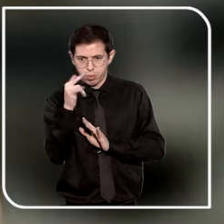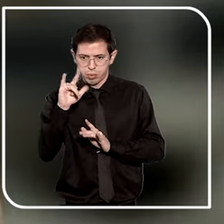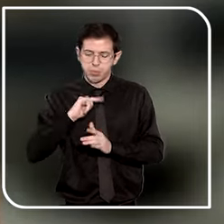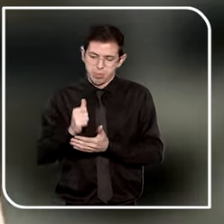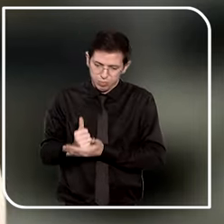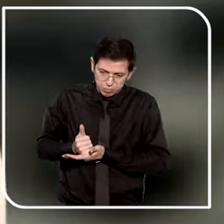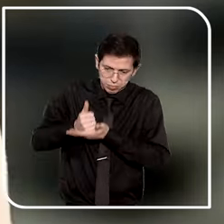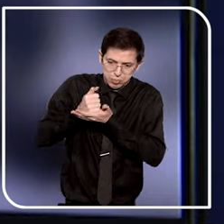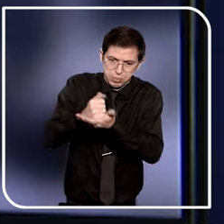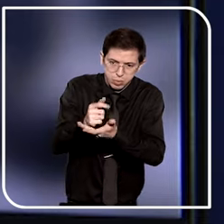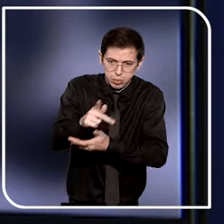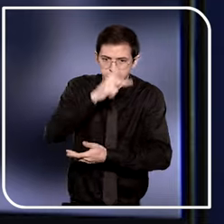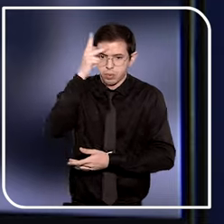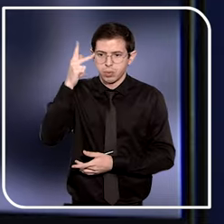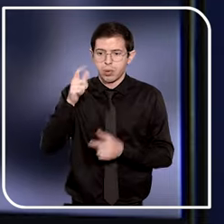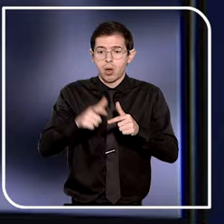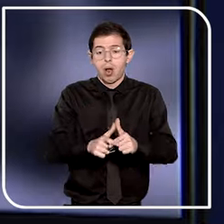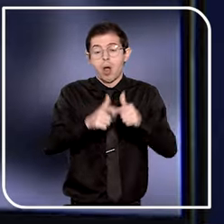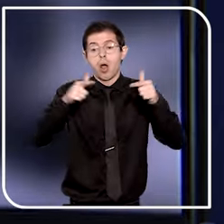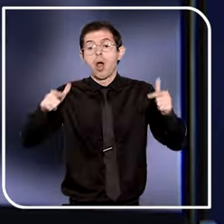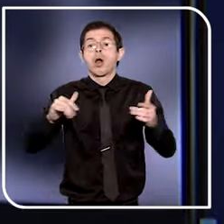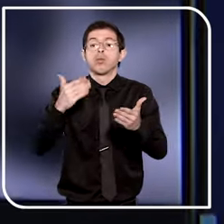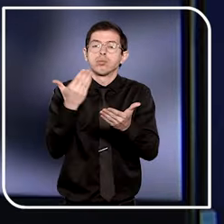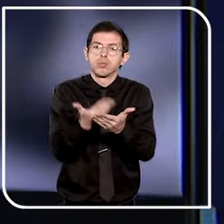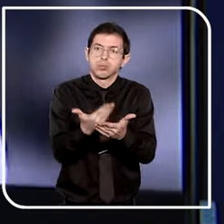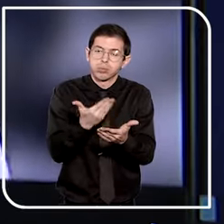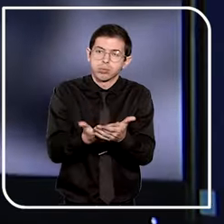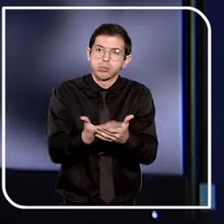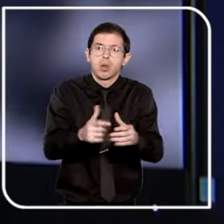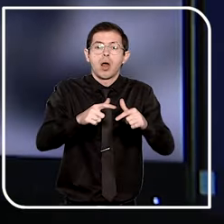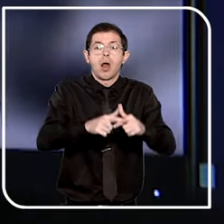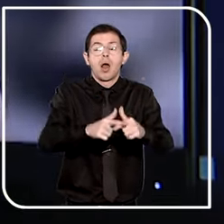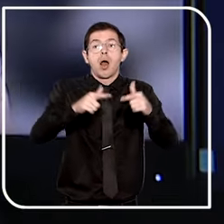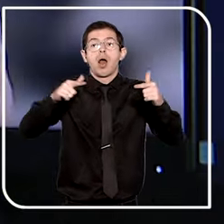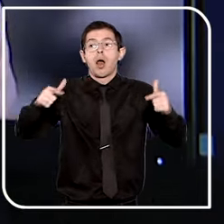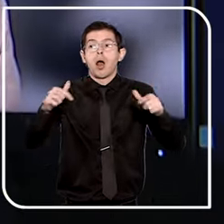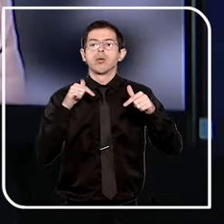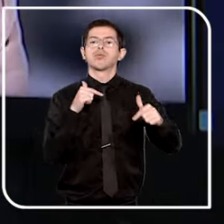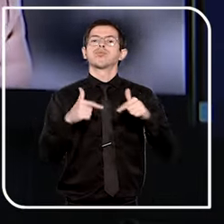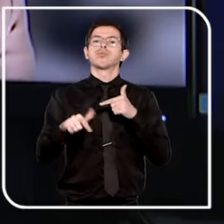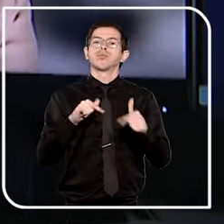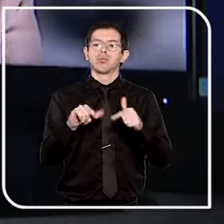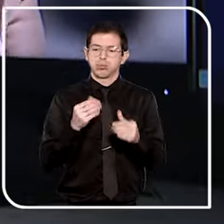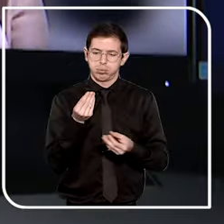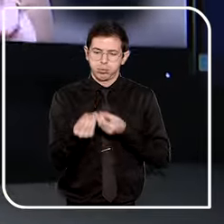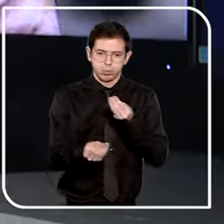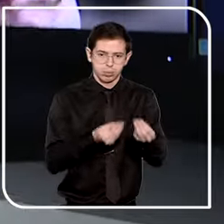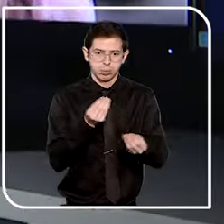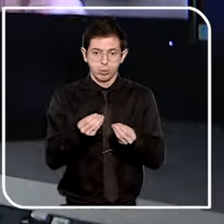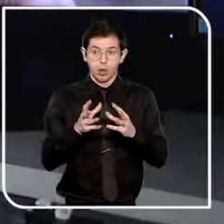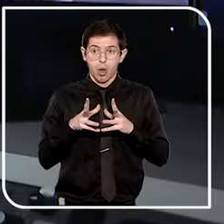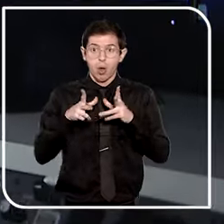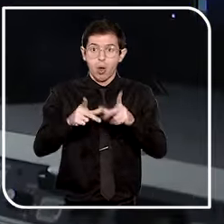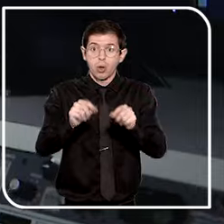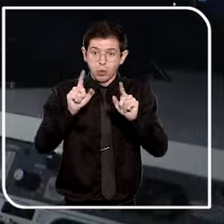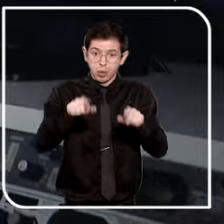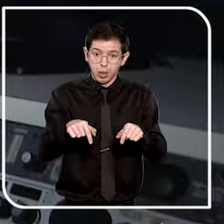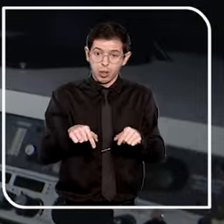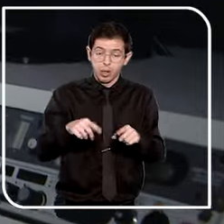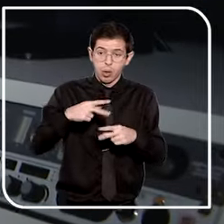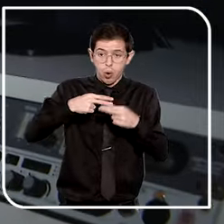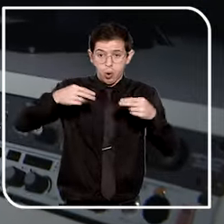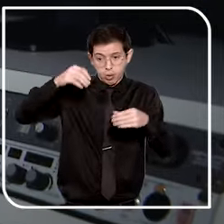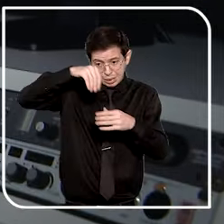a essas pessoas, aumento da escolarização, aumento da empregabilidade, tudo isso são fatores